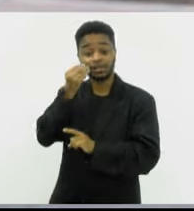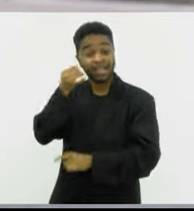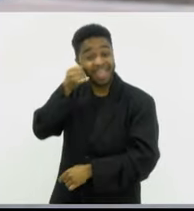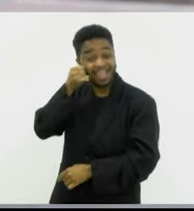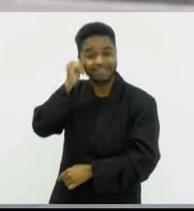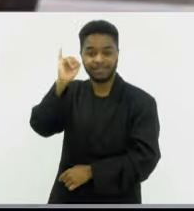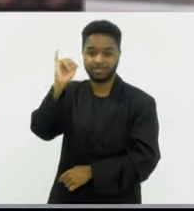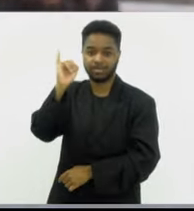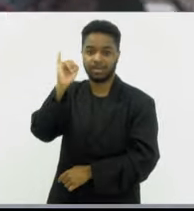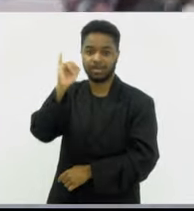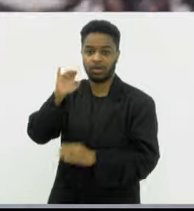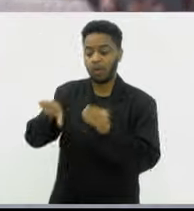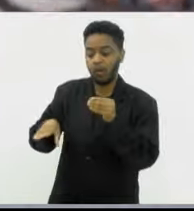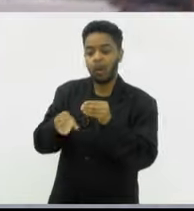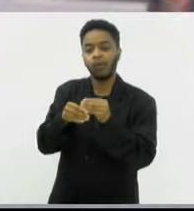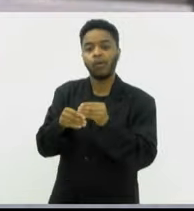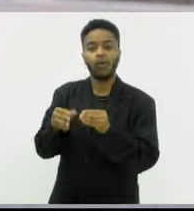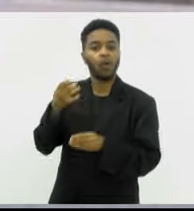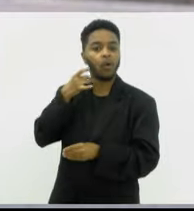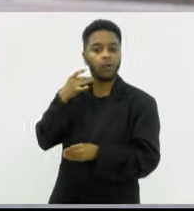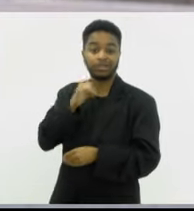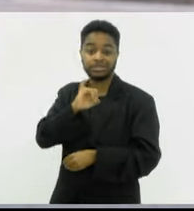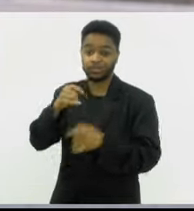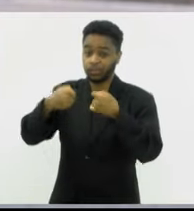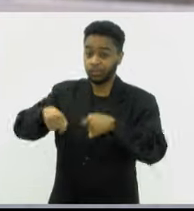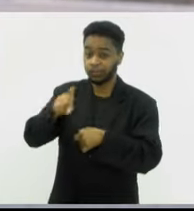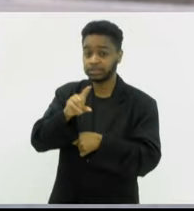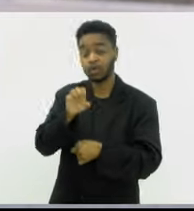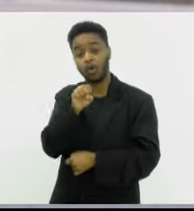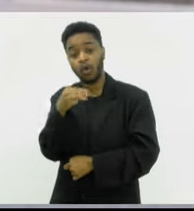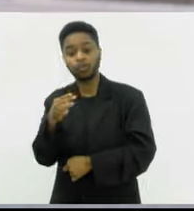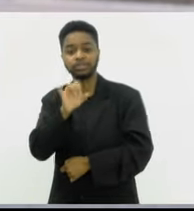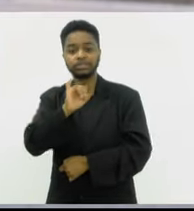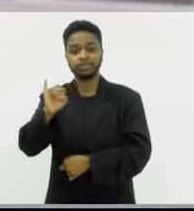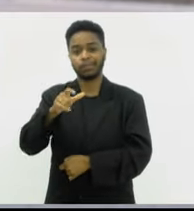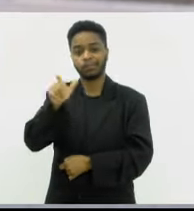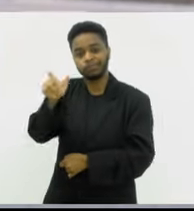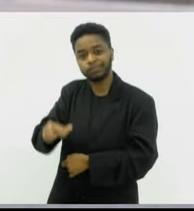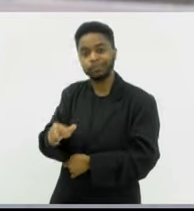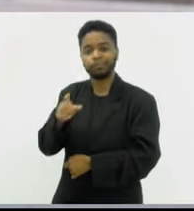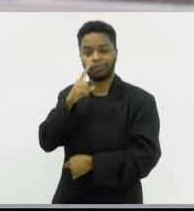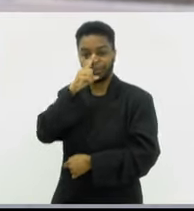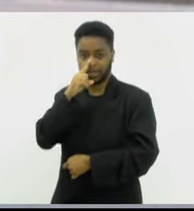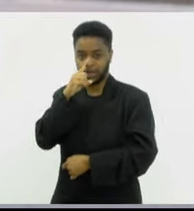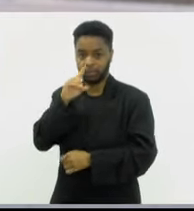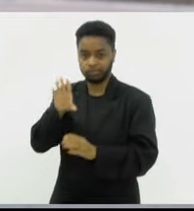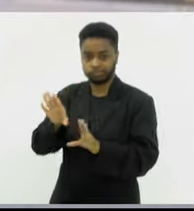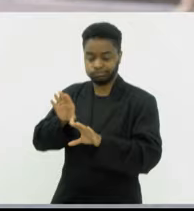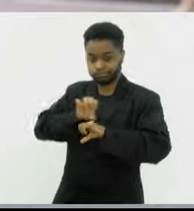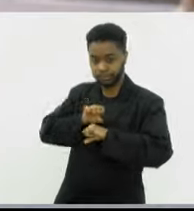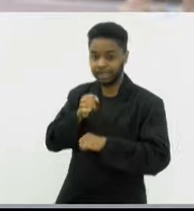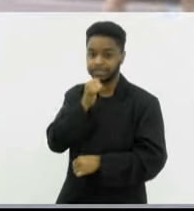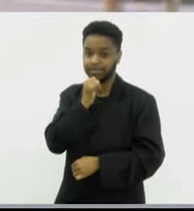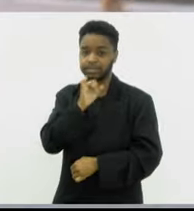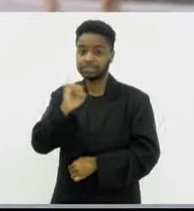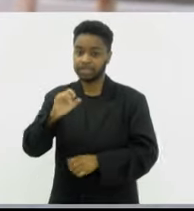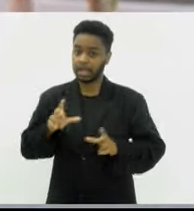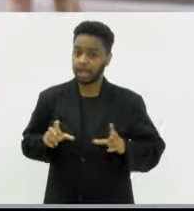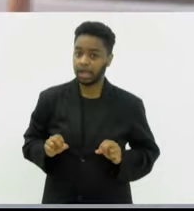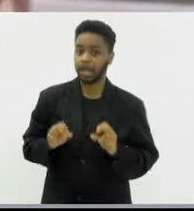passar hormônio desnecessariamente, ou então com risco, para mulheres que não têm indicação. Dentre essas mulheres, são as mulheres com câncer de mama,